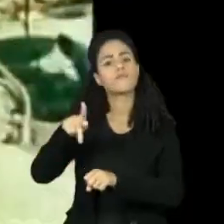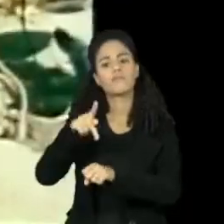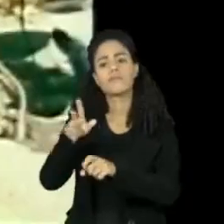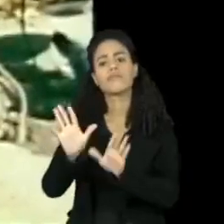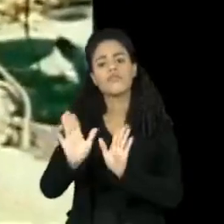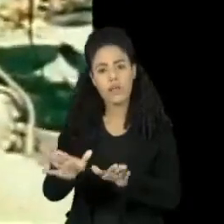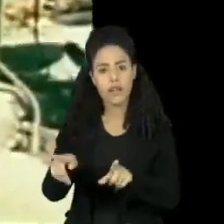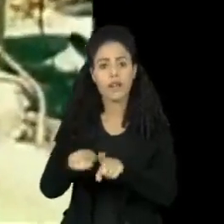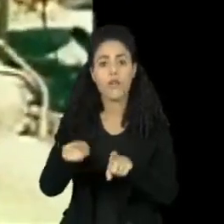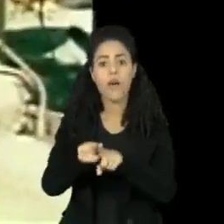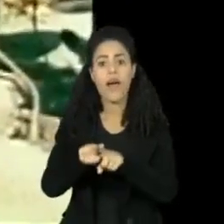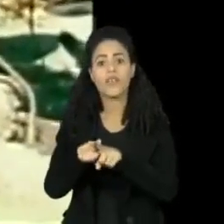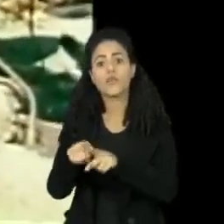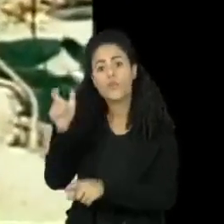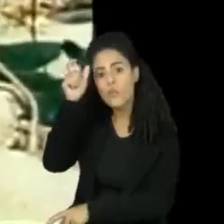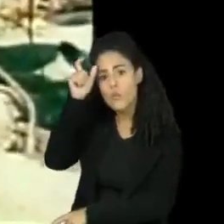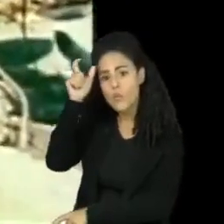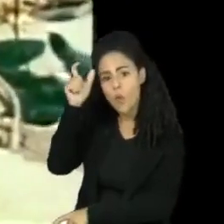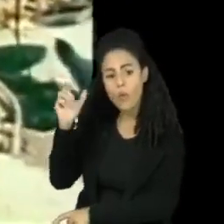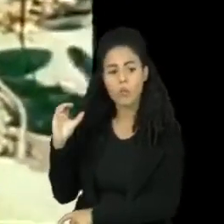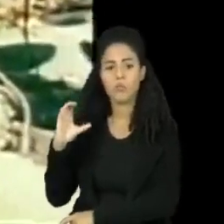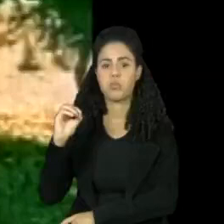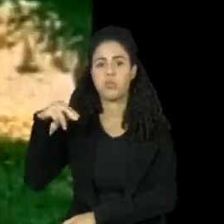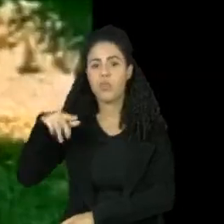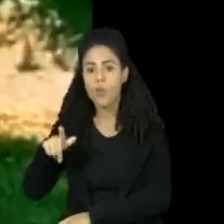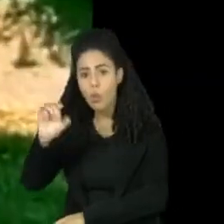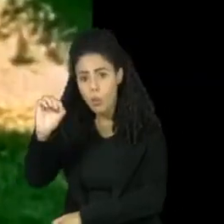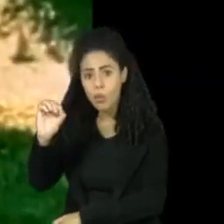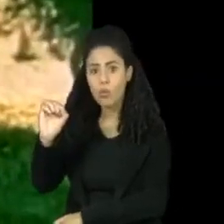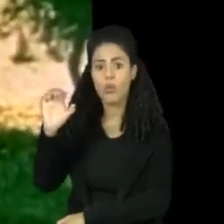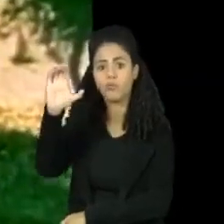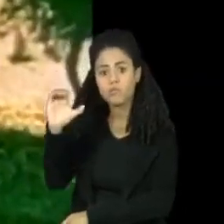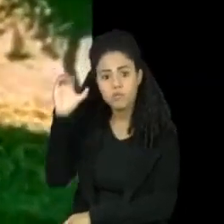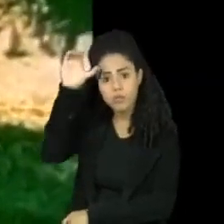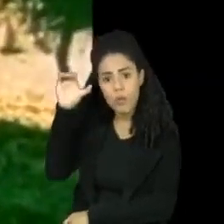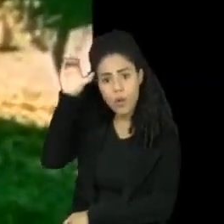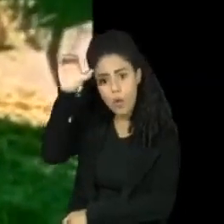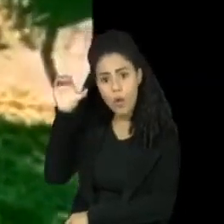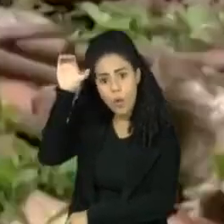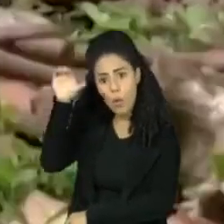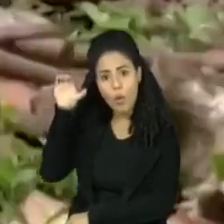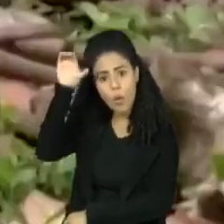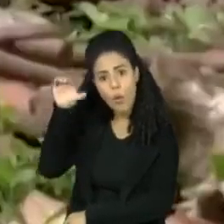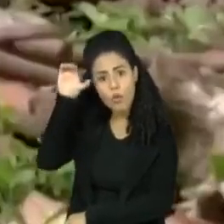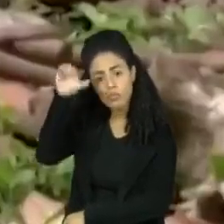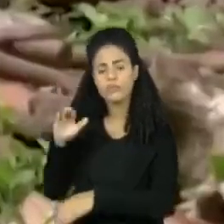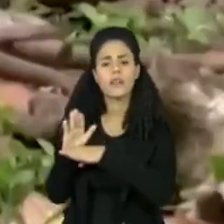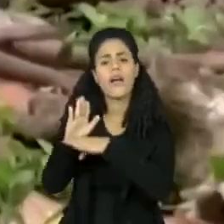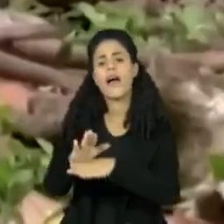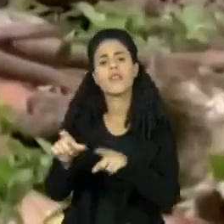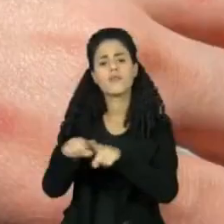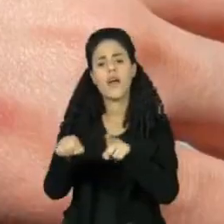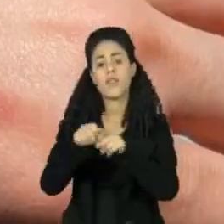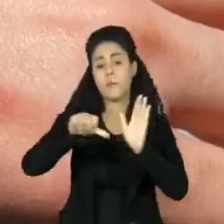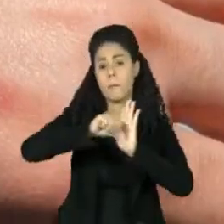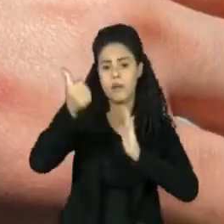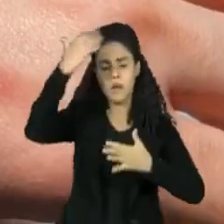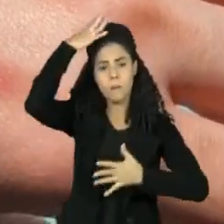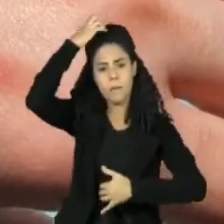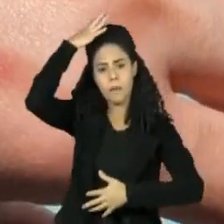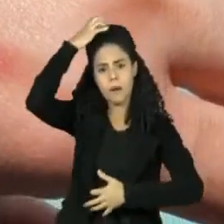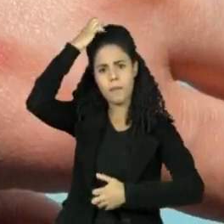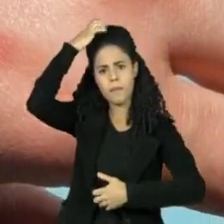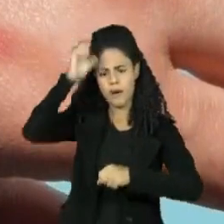do Congo. Conhecida inicialmente como varíola dos macacos, mudou de nome para evitar violências contra os primatas. A